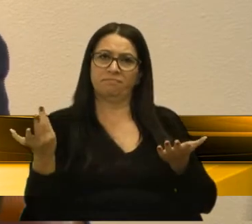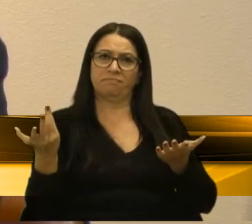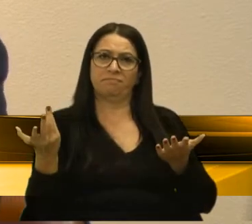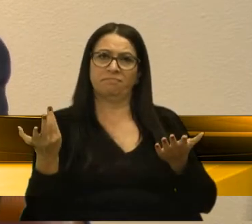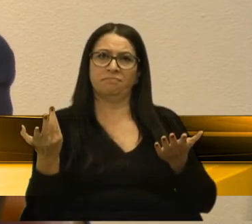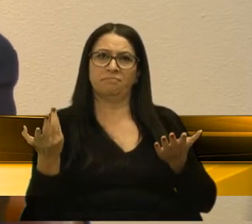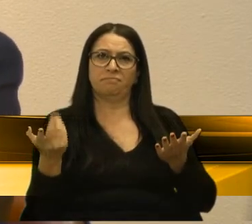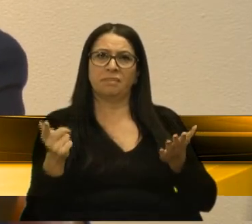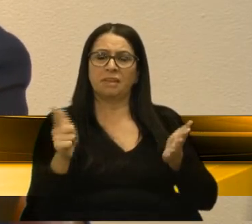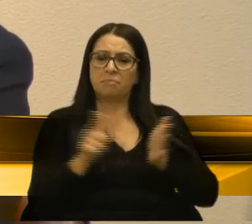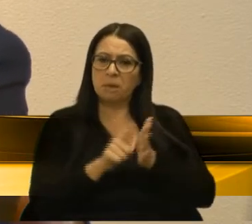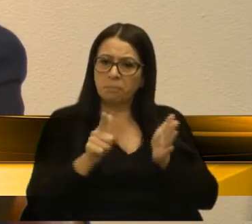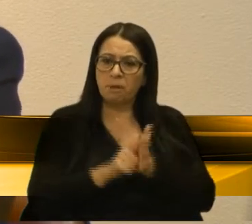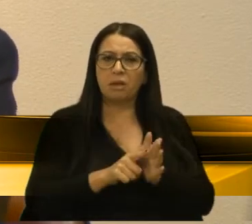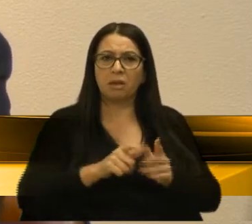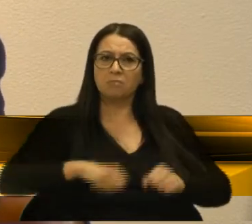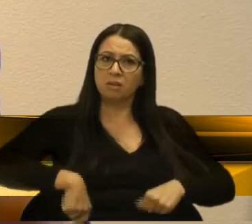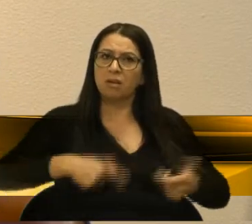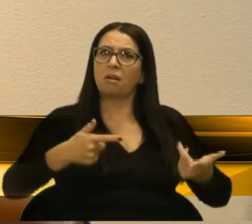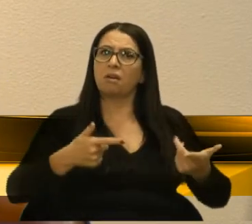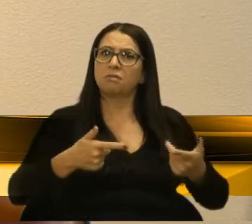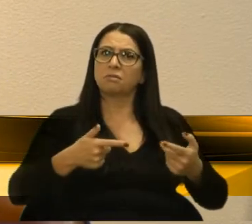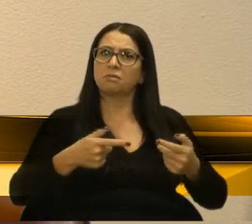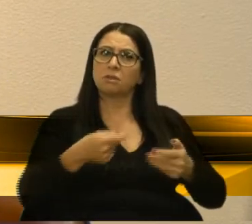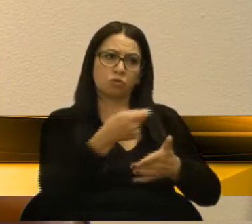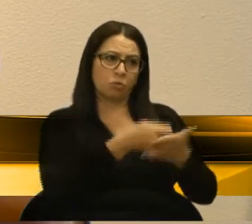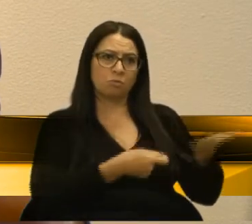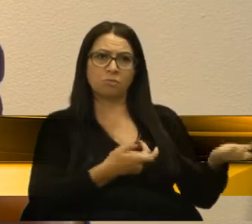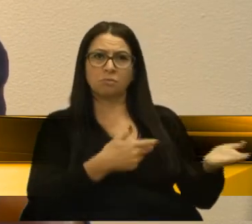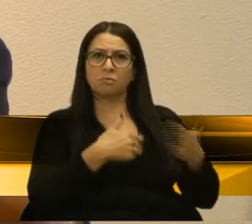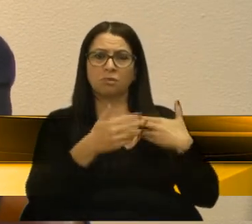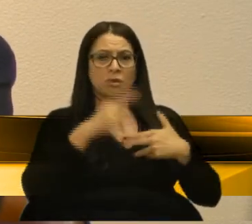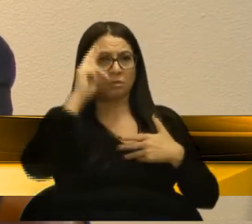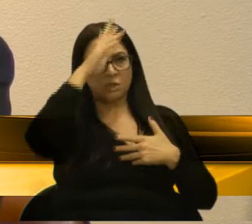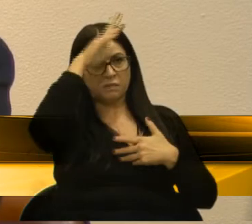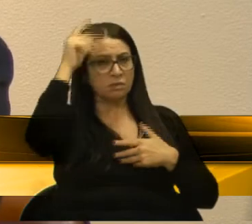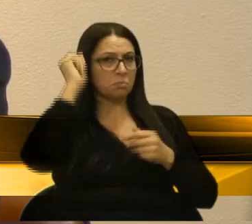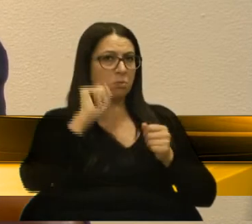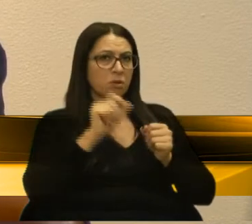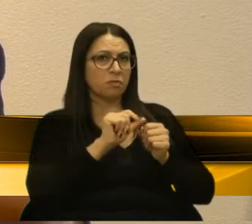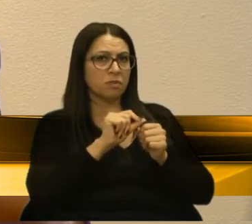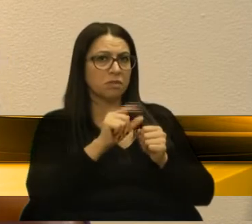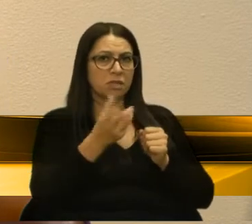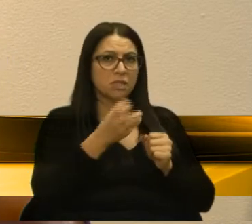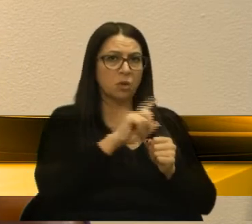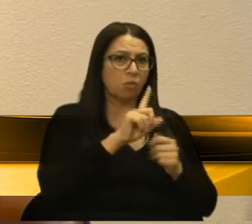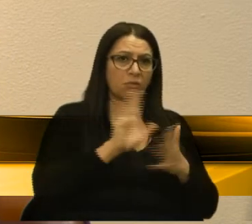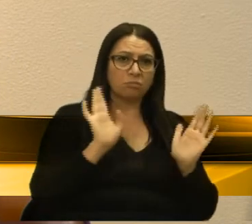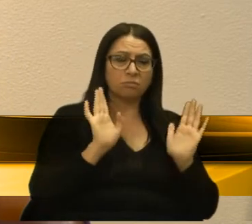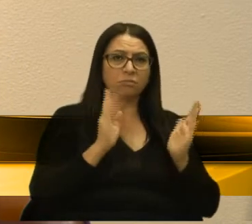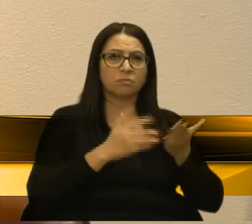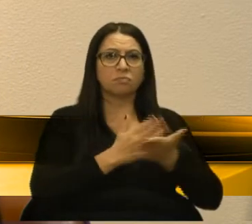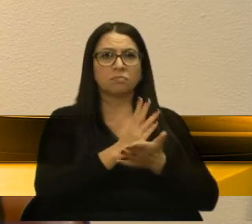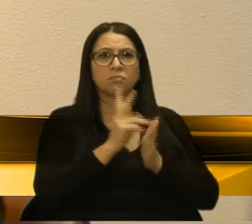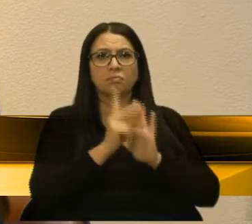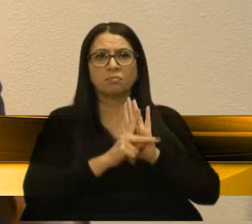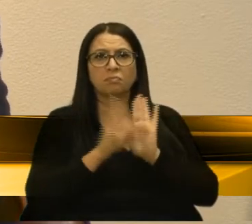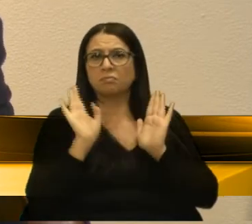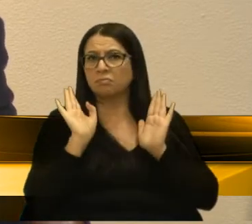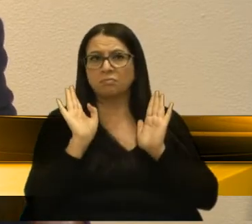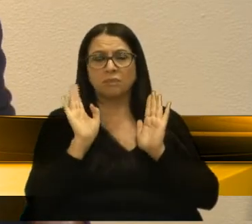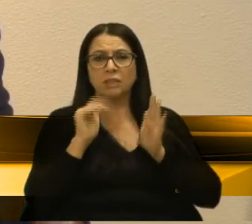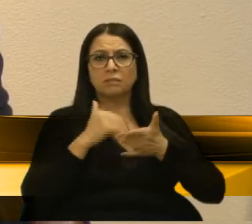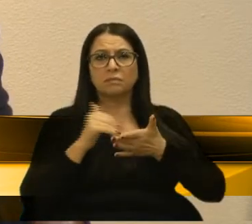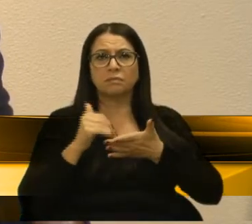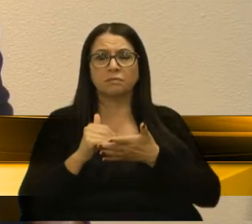papel, é custo, enfim, é um projeto autorizativo. Quer dizer que qualquer prefeito pode fazer isso, se quiser ou não. Nós vamos aprovar aqui o projeto hoje. Se o